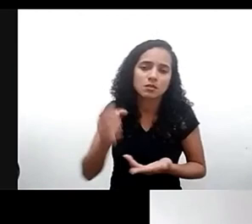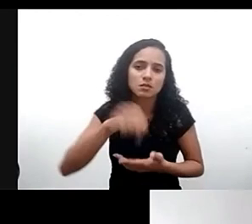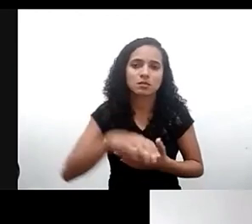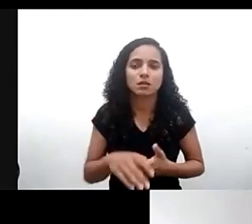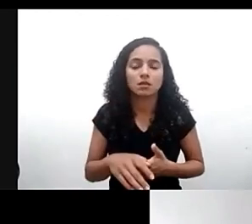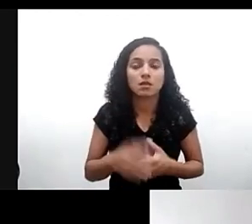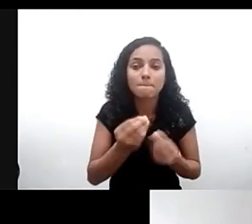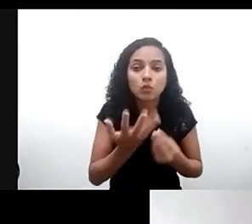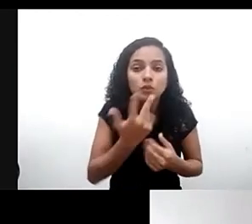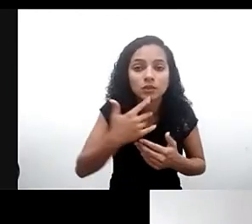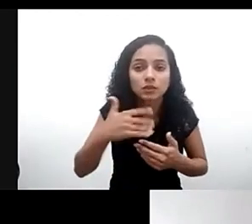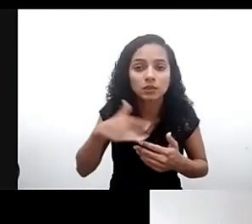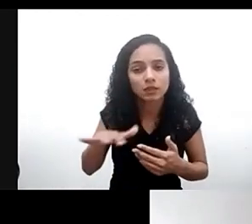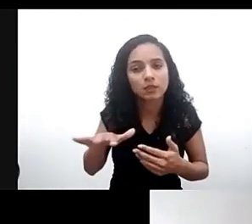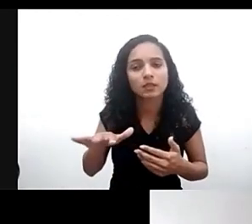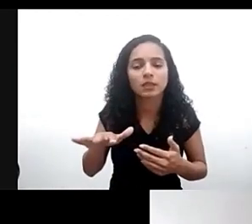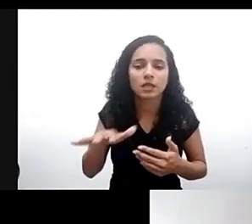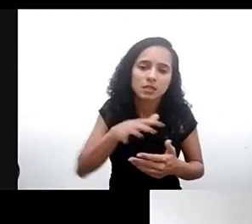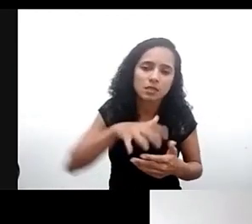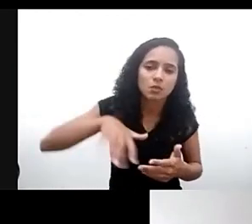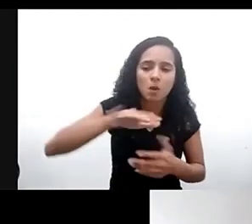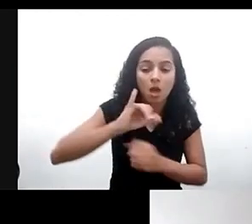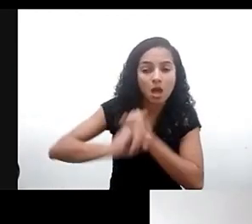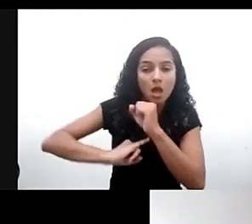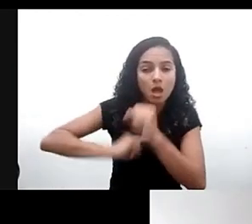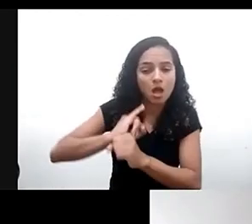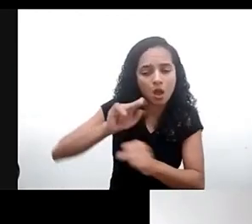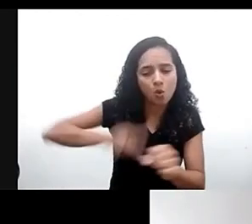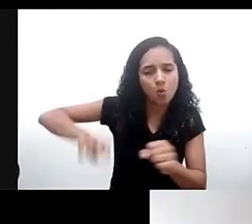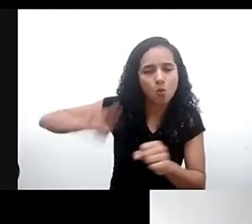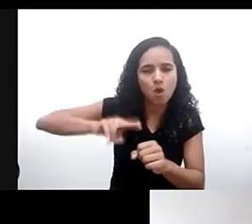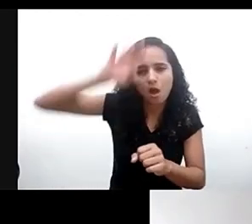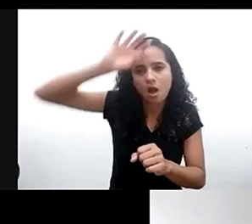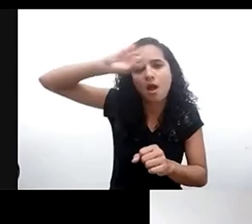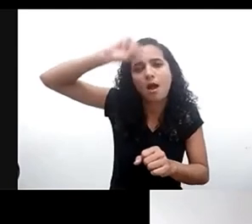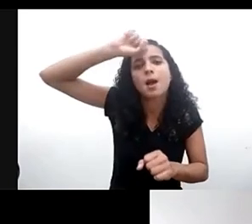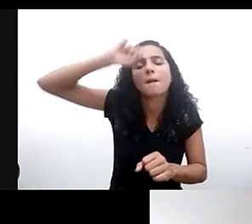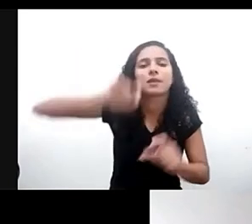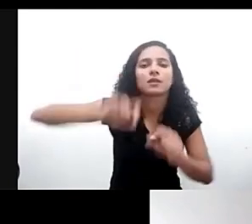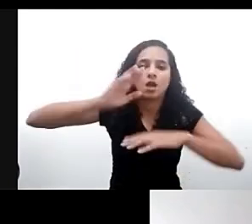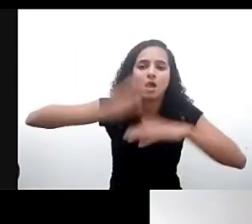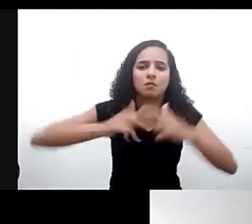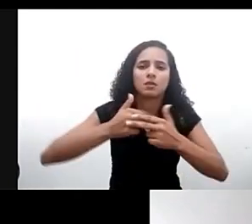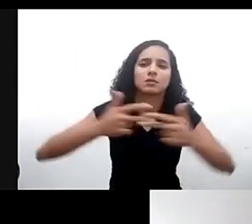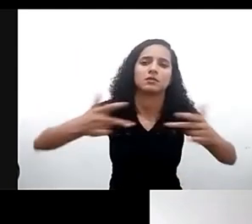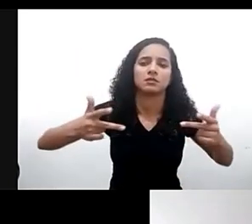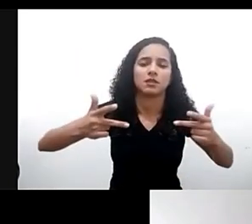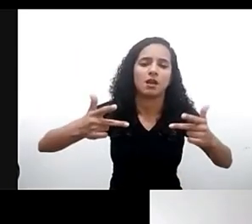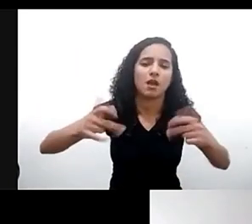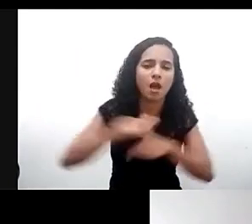das crianças no âmbito digital na maioria aprendem as suas habilidades ou as